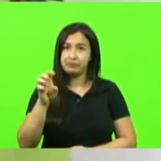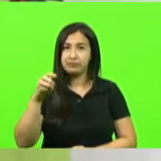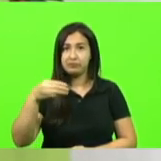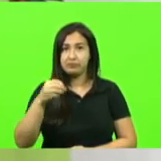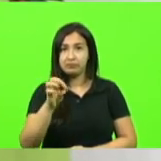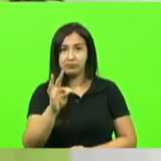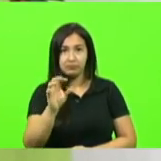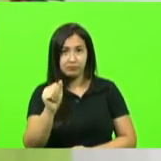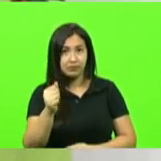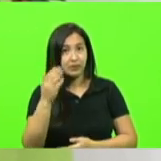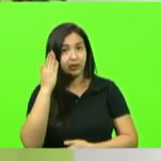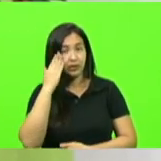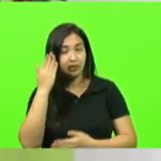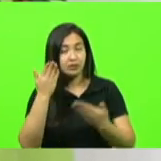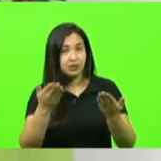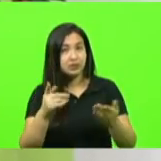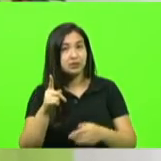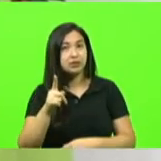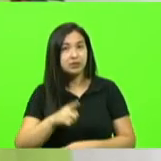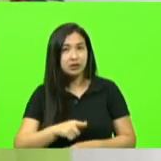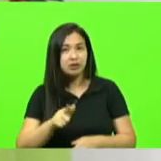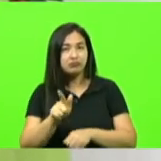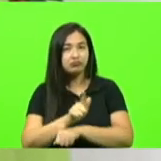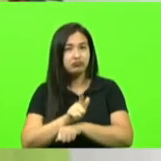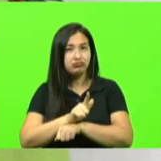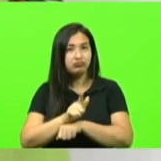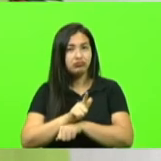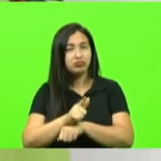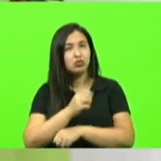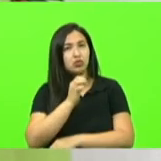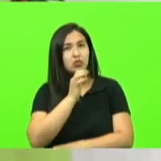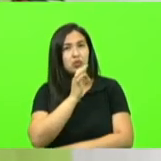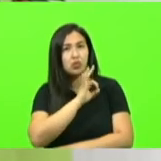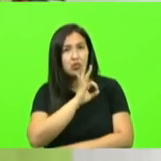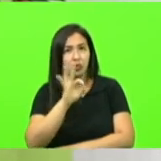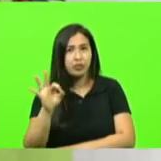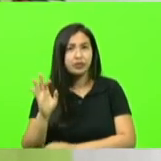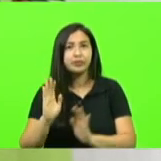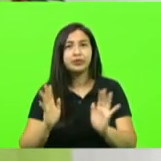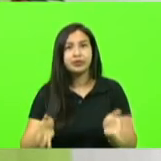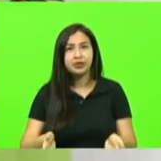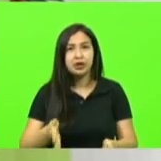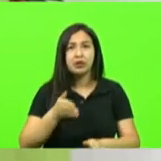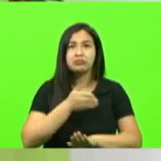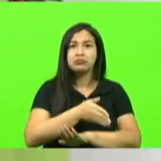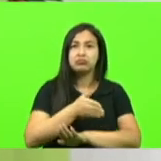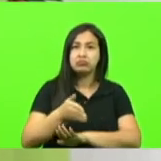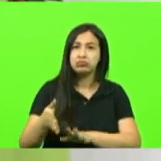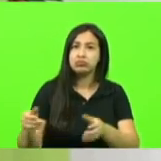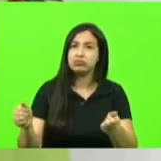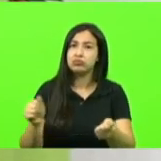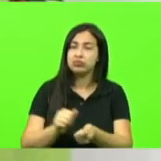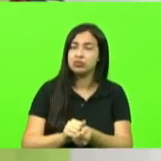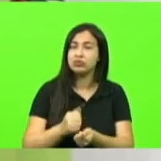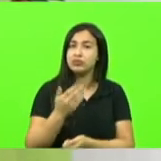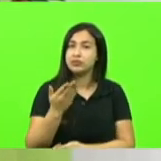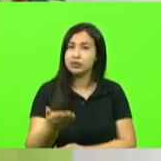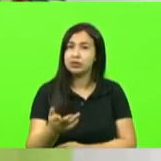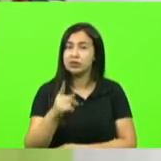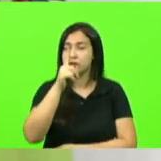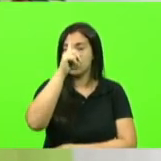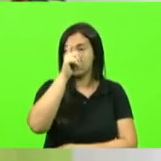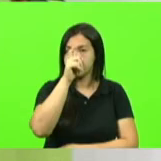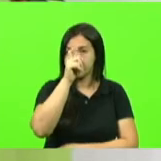é um é grande gestor já tive algumas participações com a vossa excelência lá no hospital